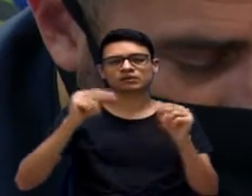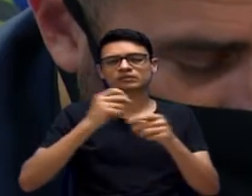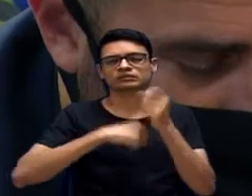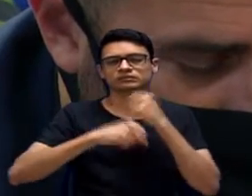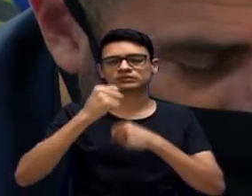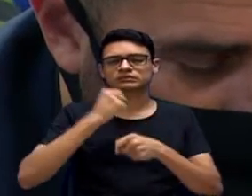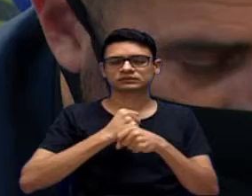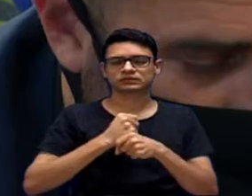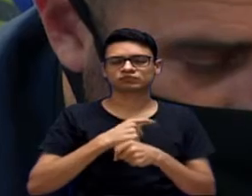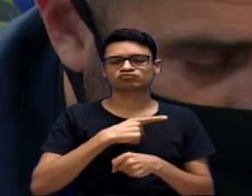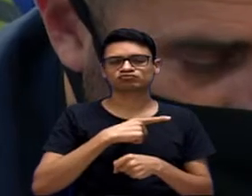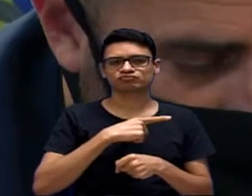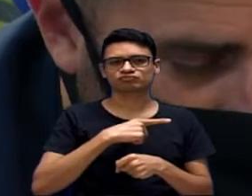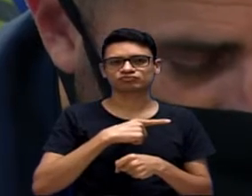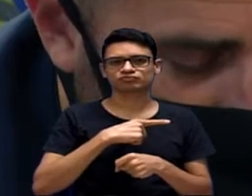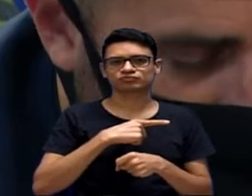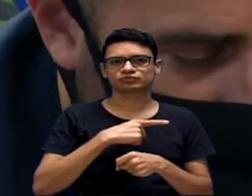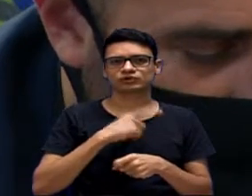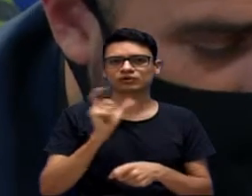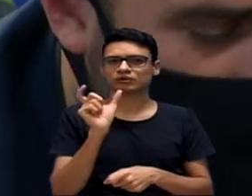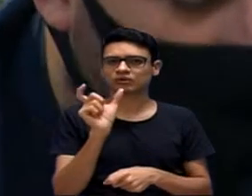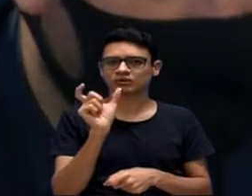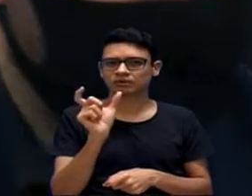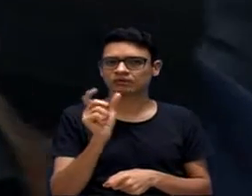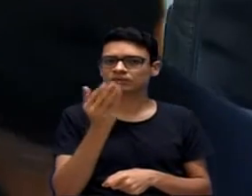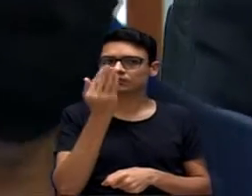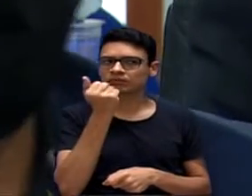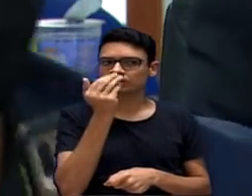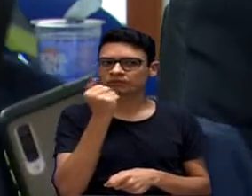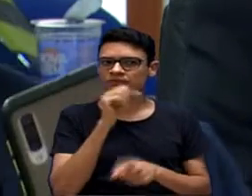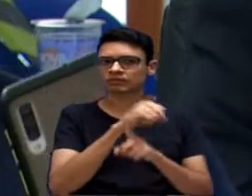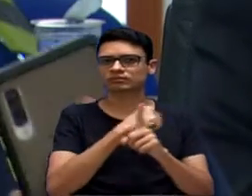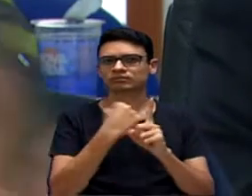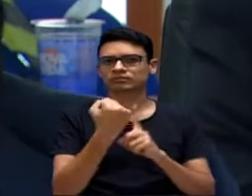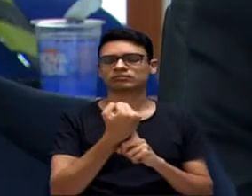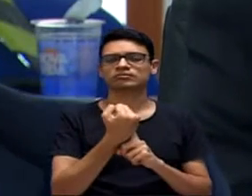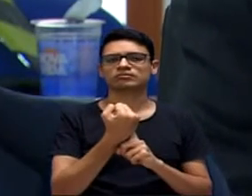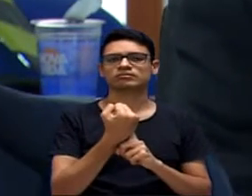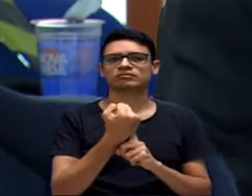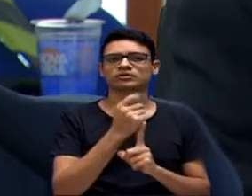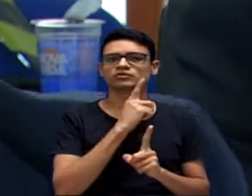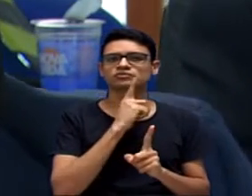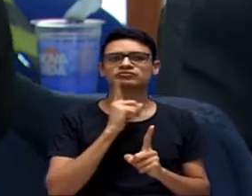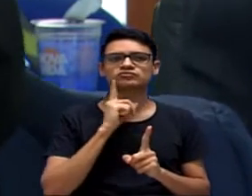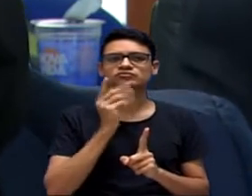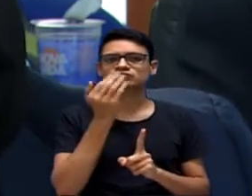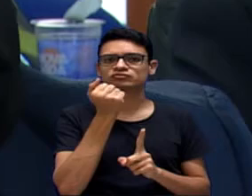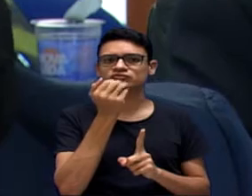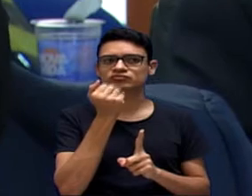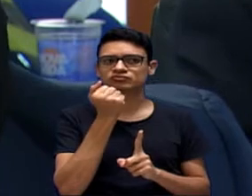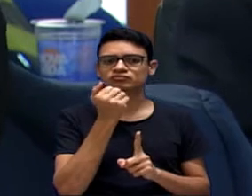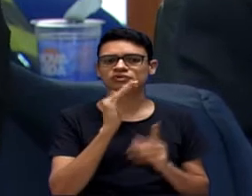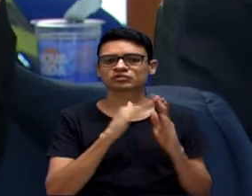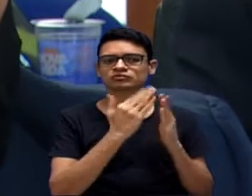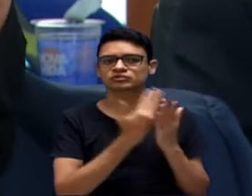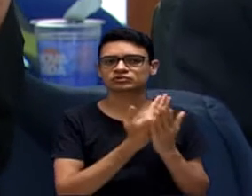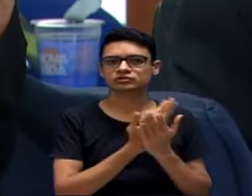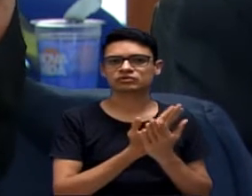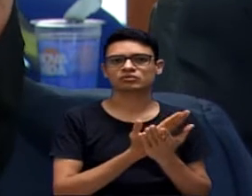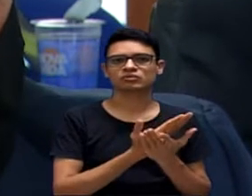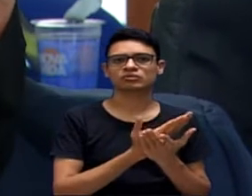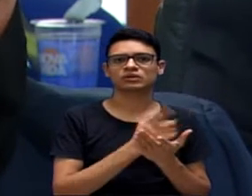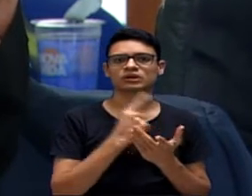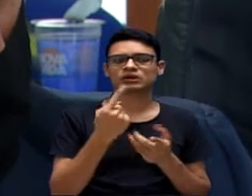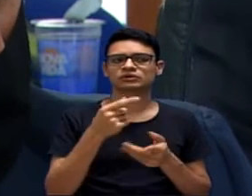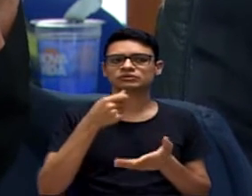cartão merenda social que foi para as crianças, foi excluído e outros alunos da rede municipal poderem receber esse cartão, e a gente